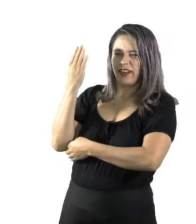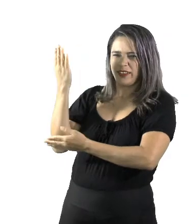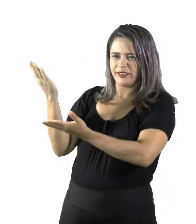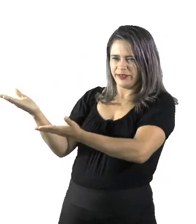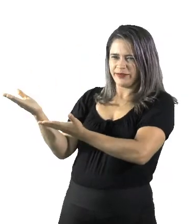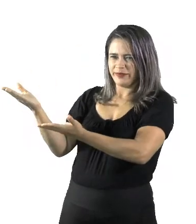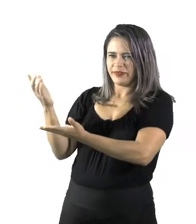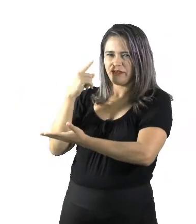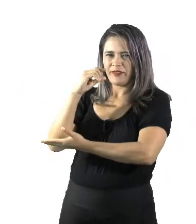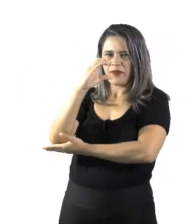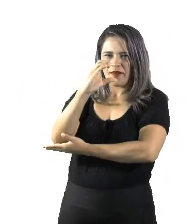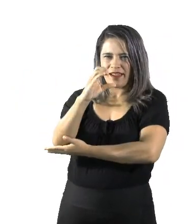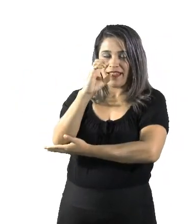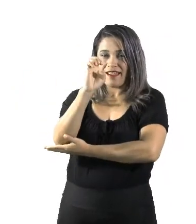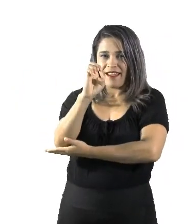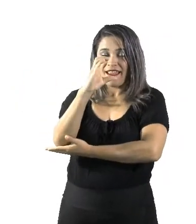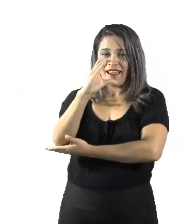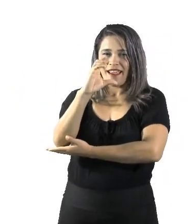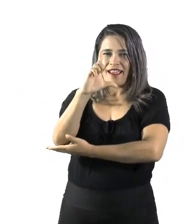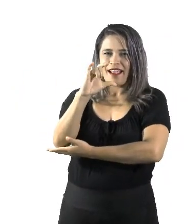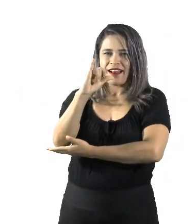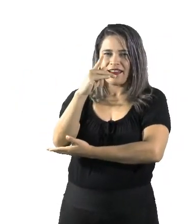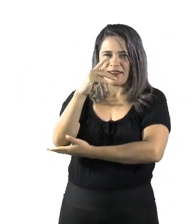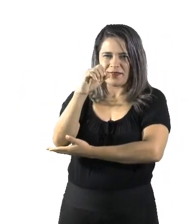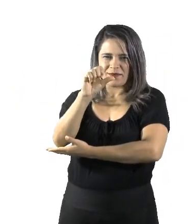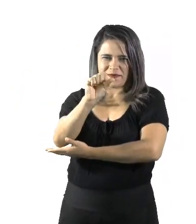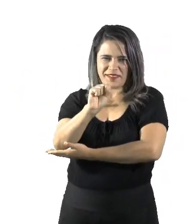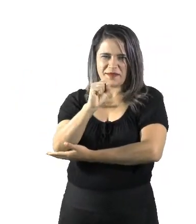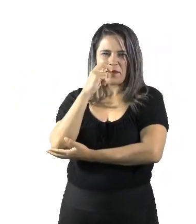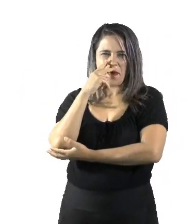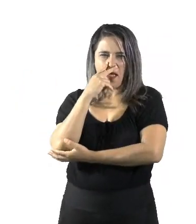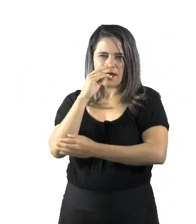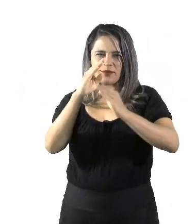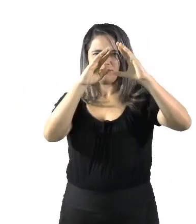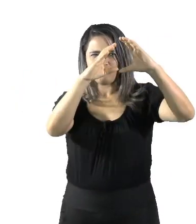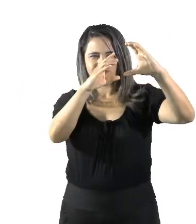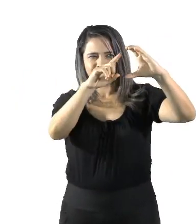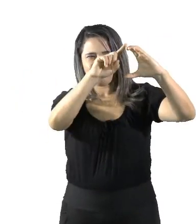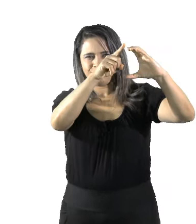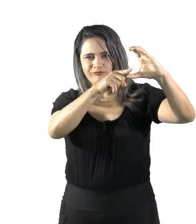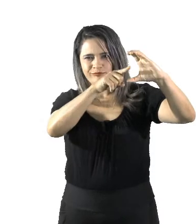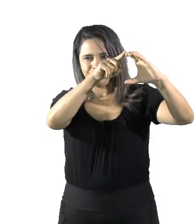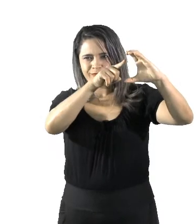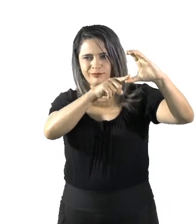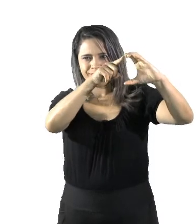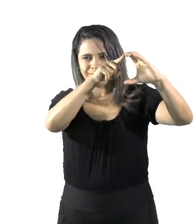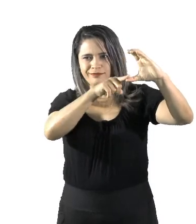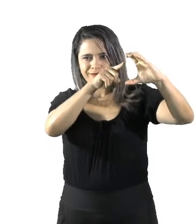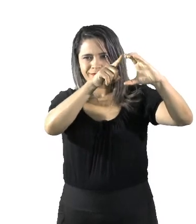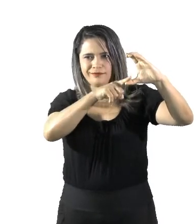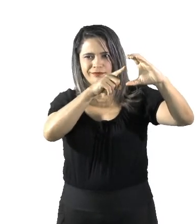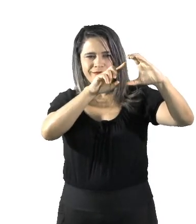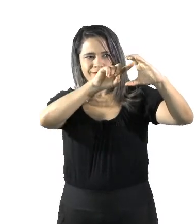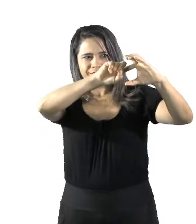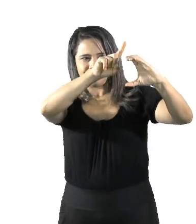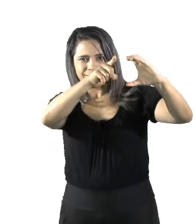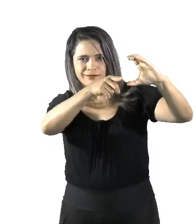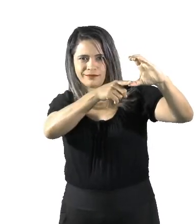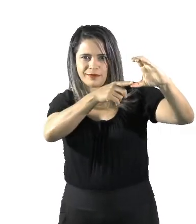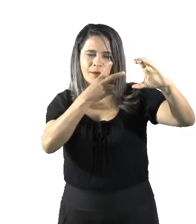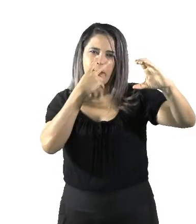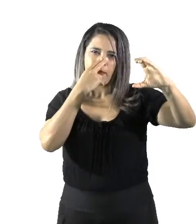gente vê um eclipse? Não fica aquela parte redondinha, assim, na Lua, fazendo aquele formato redondo, que é o formato do nosso planeta?